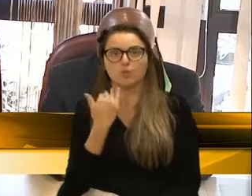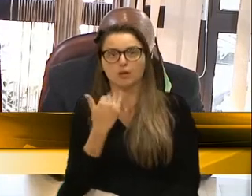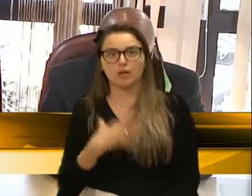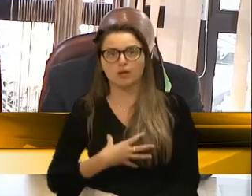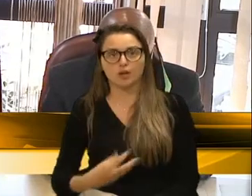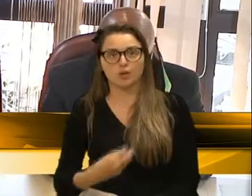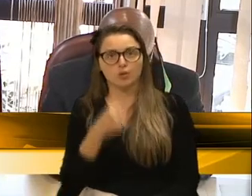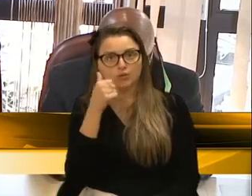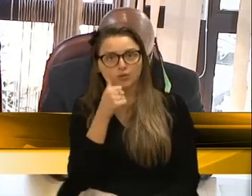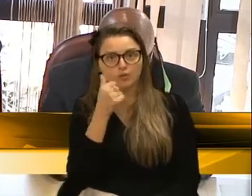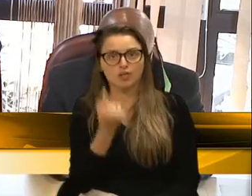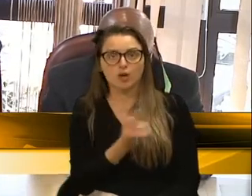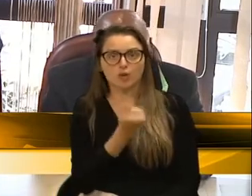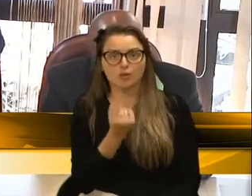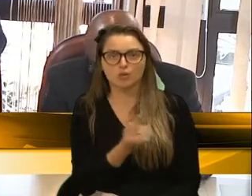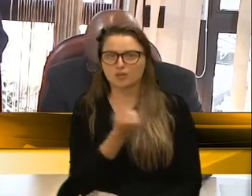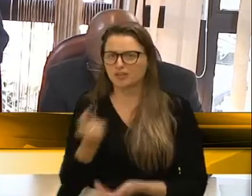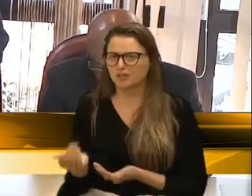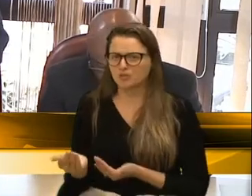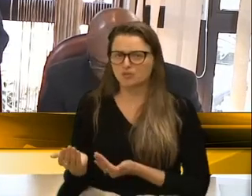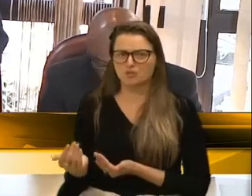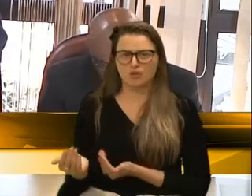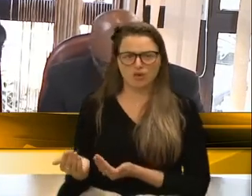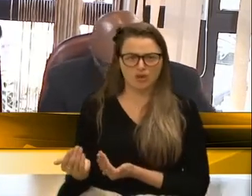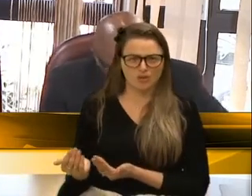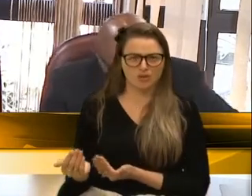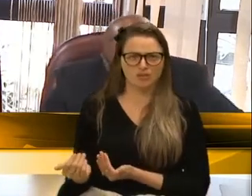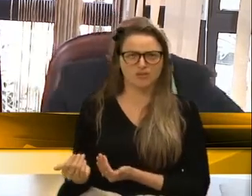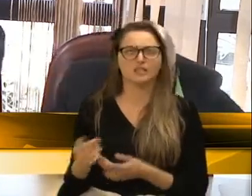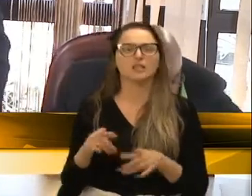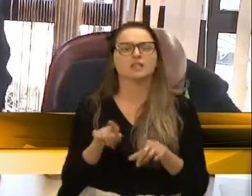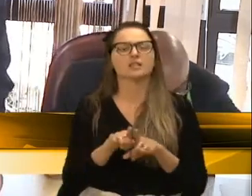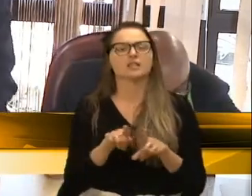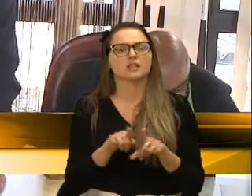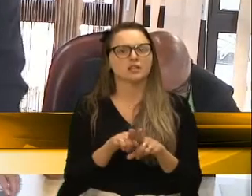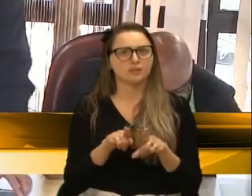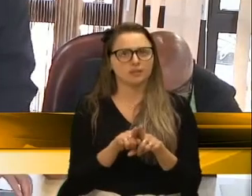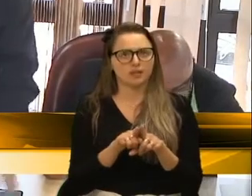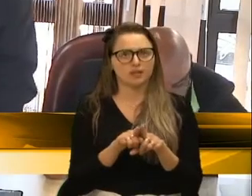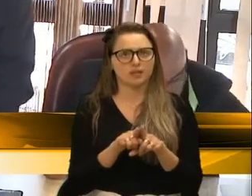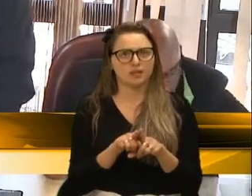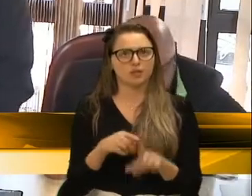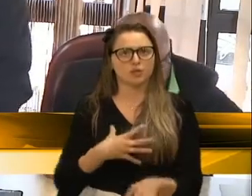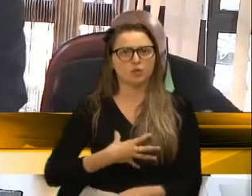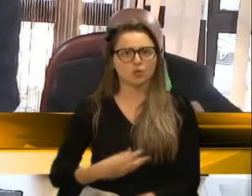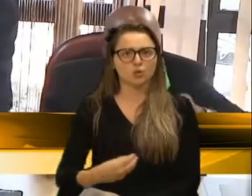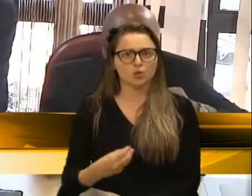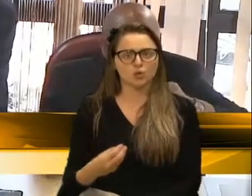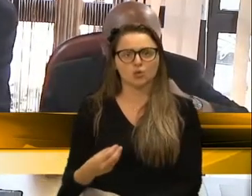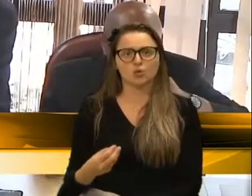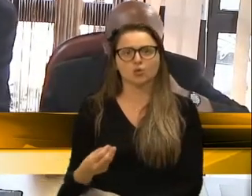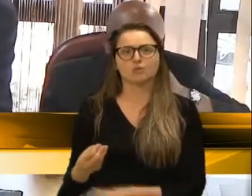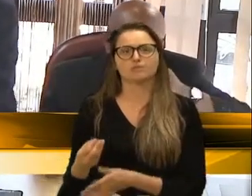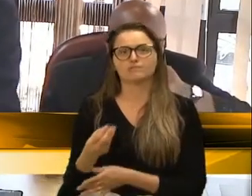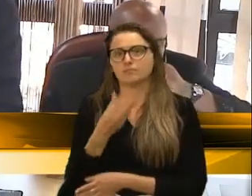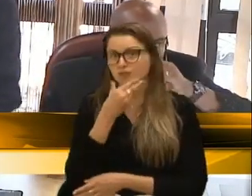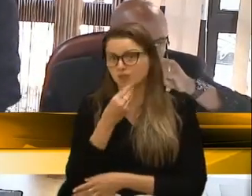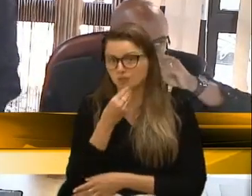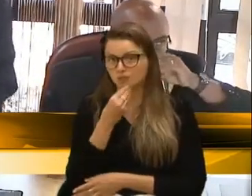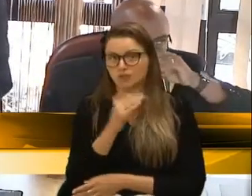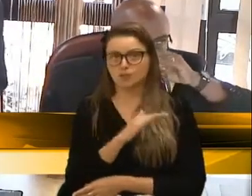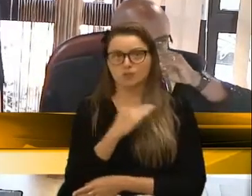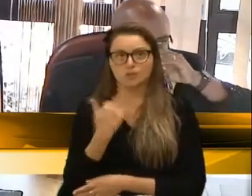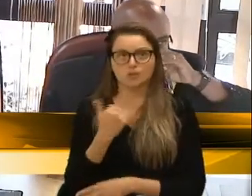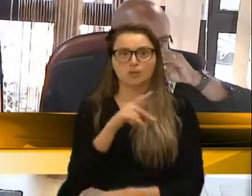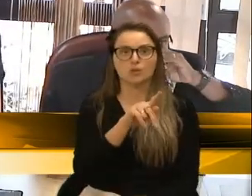acidente, na época bem nova. Perdeu também o filho mais novo, na época, conhecido